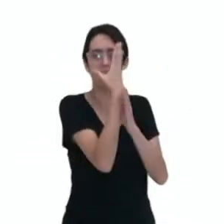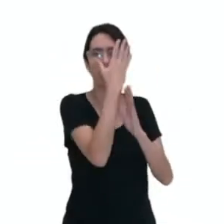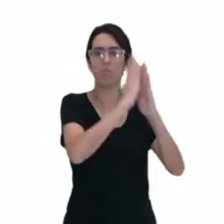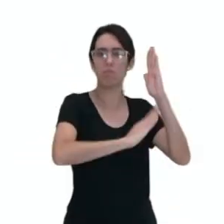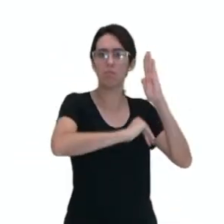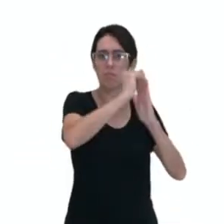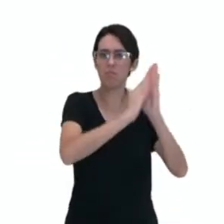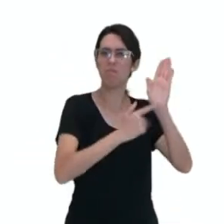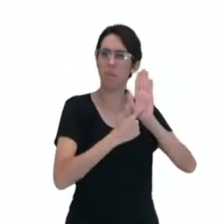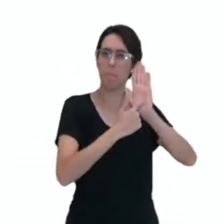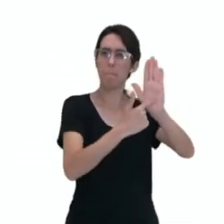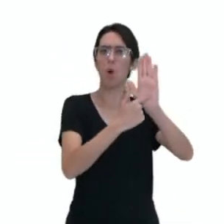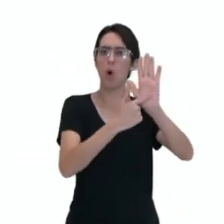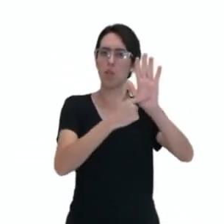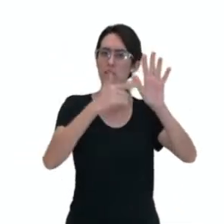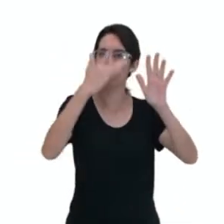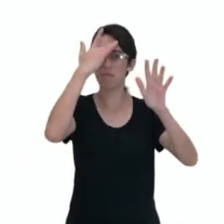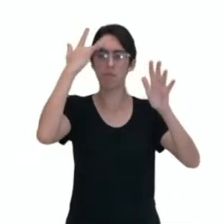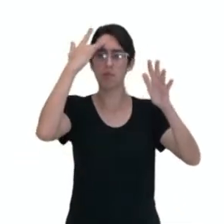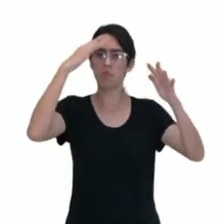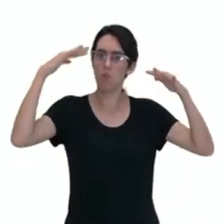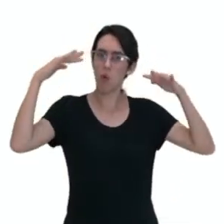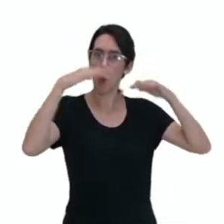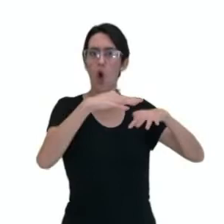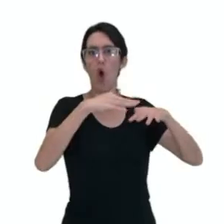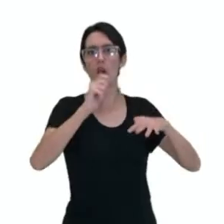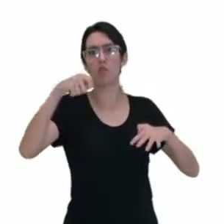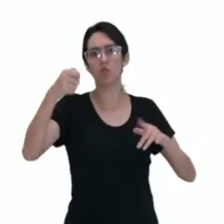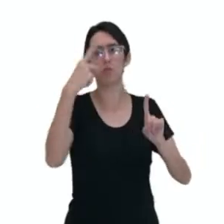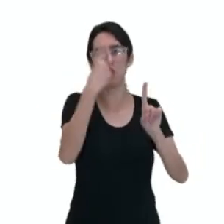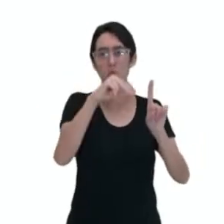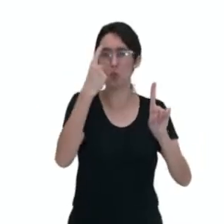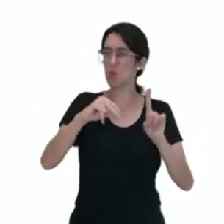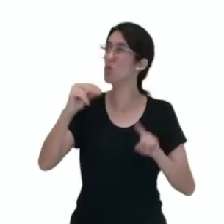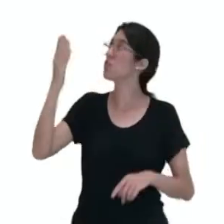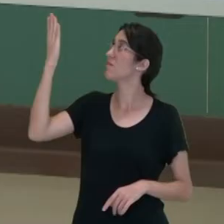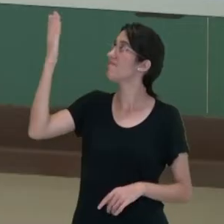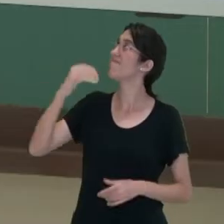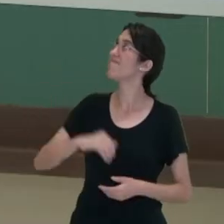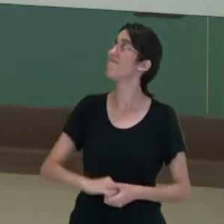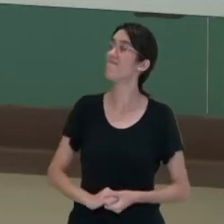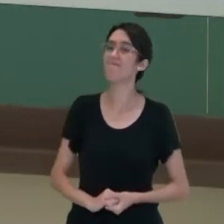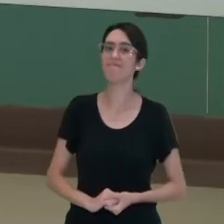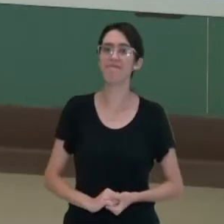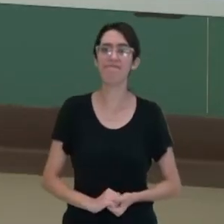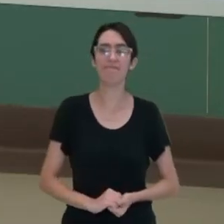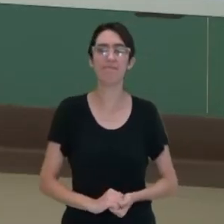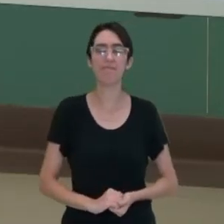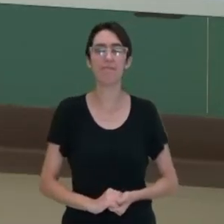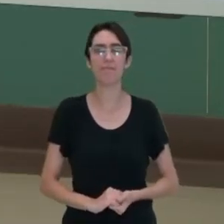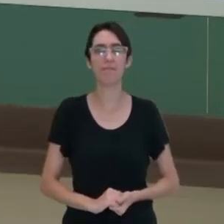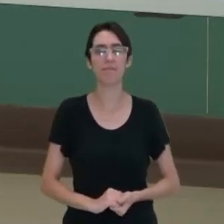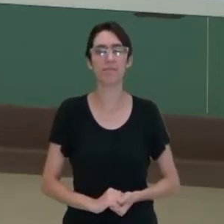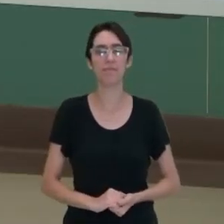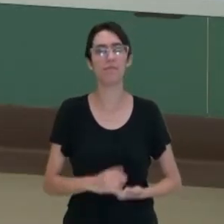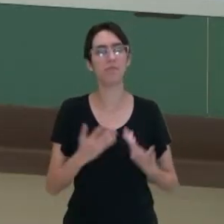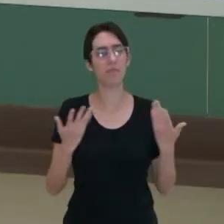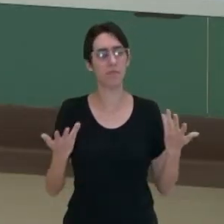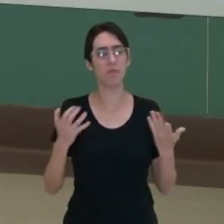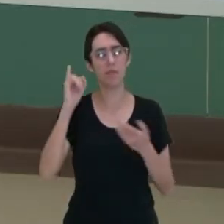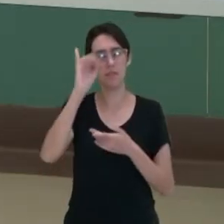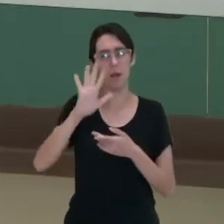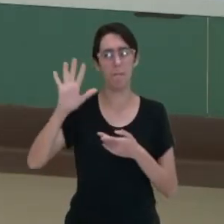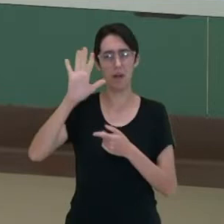torturas. Algumas imagens vocês podem perceber aqui. Bom, essas